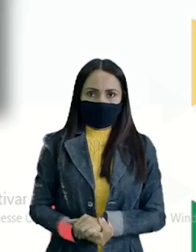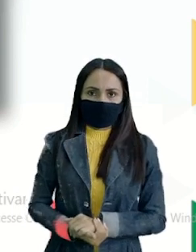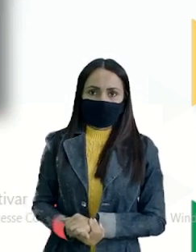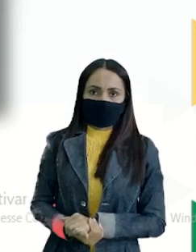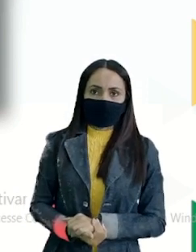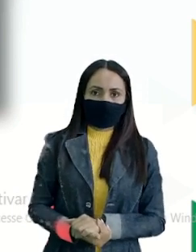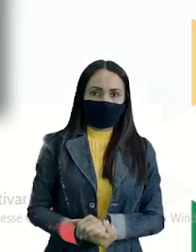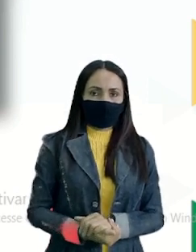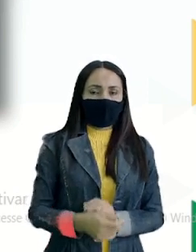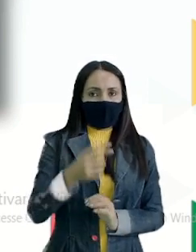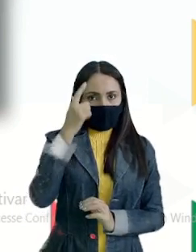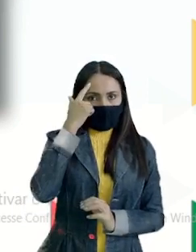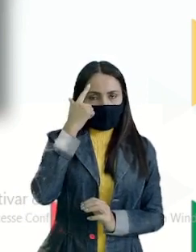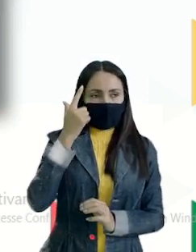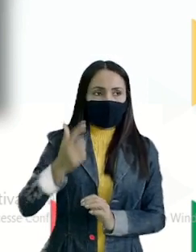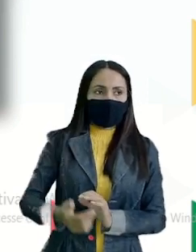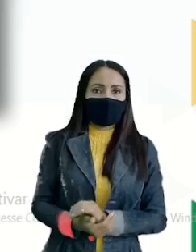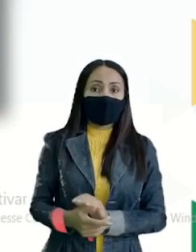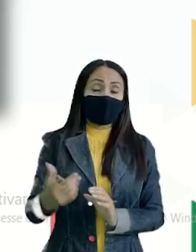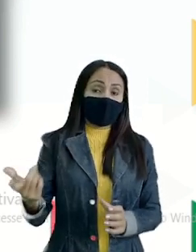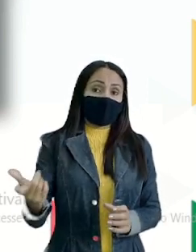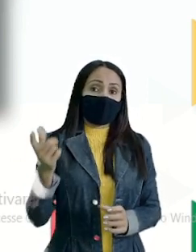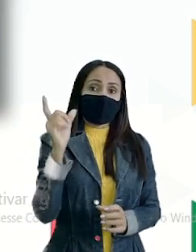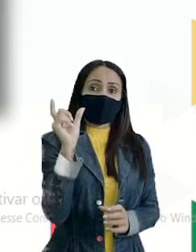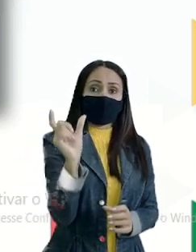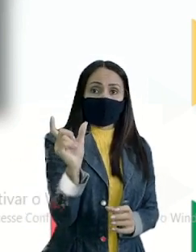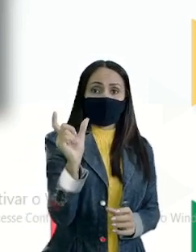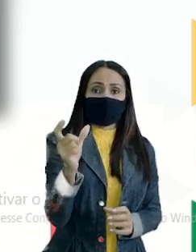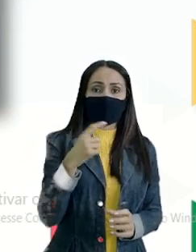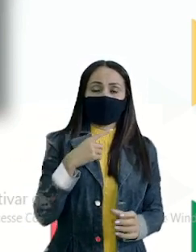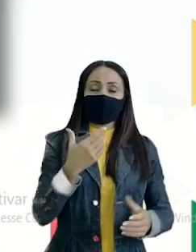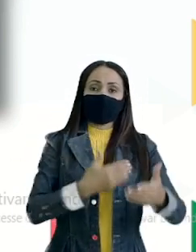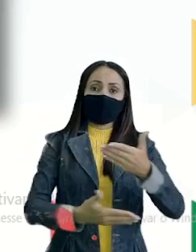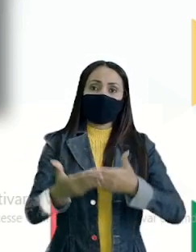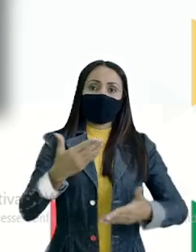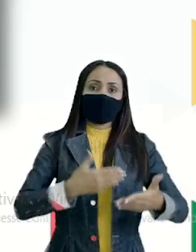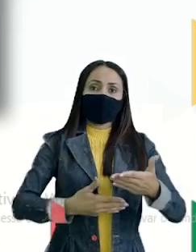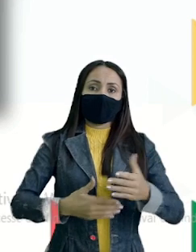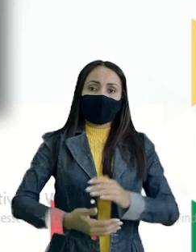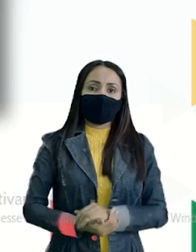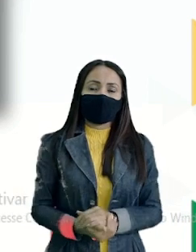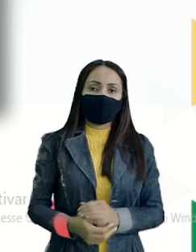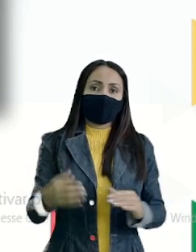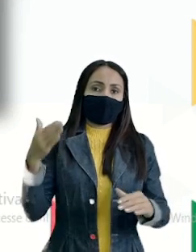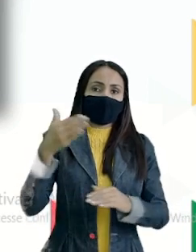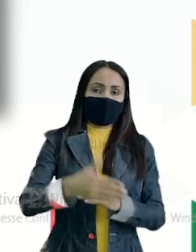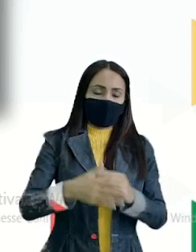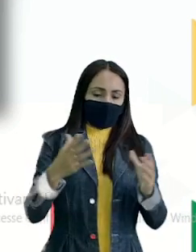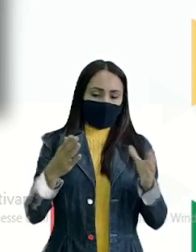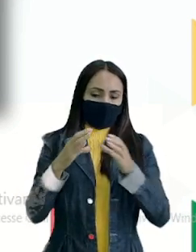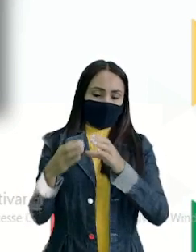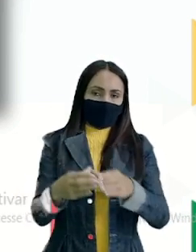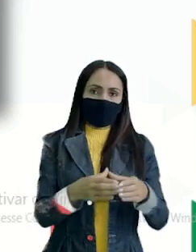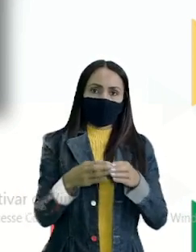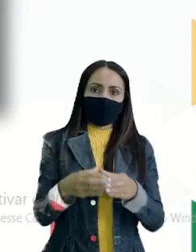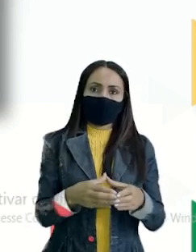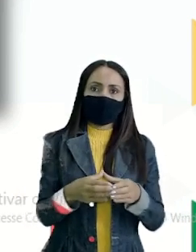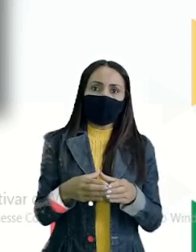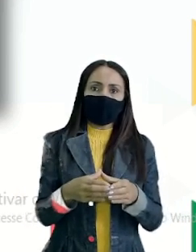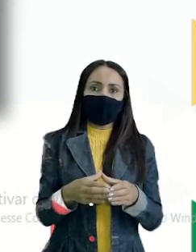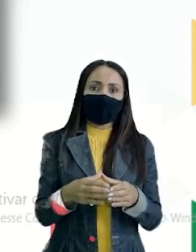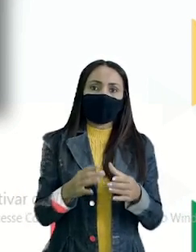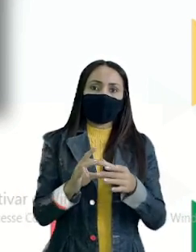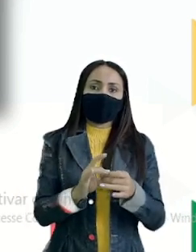Gravem bem Olhando na tela São palavras que se relacionam Pelo sentido Dentro de um conjunto Ligando-se